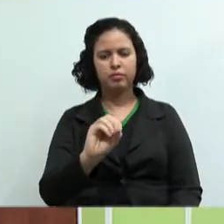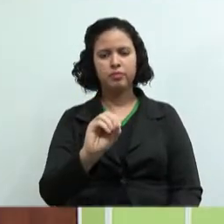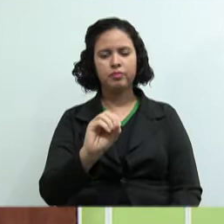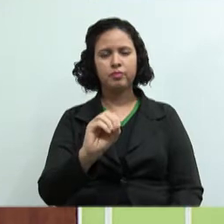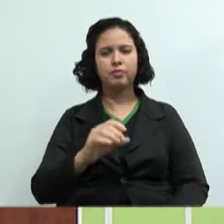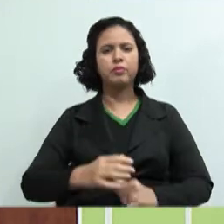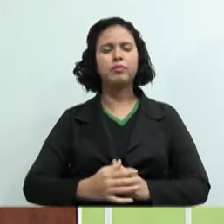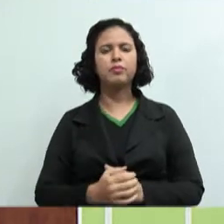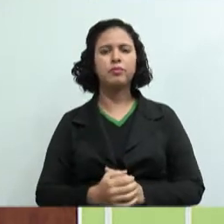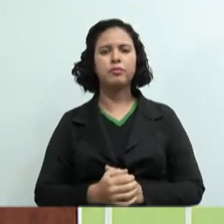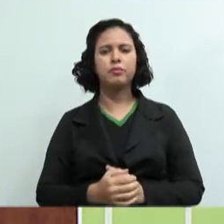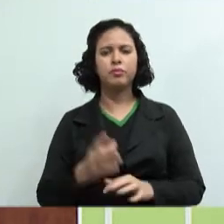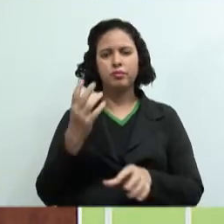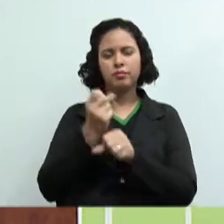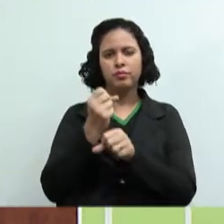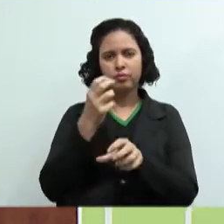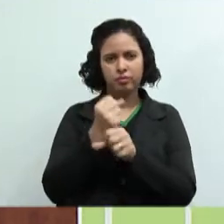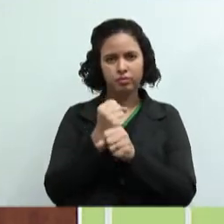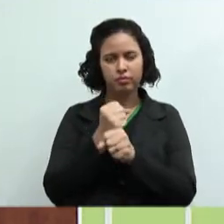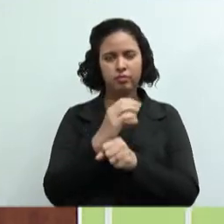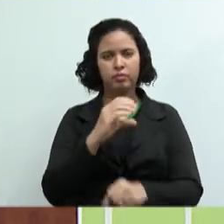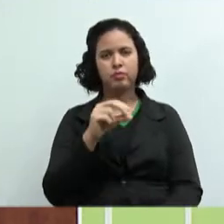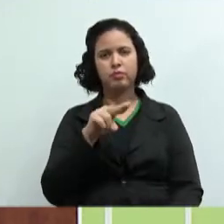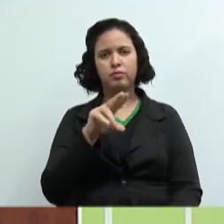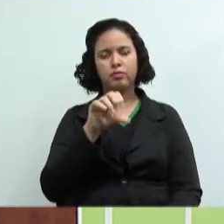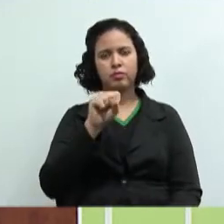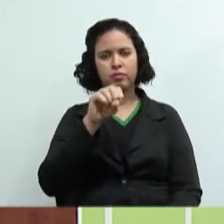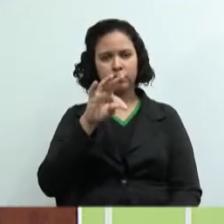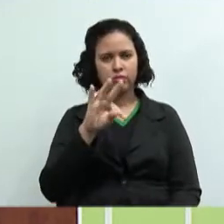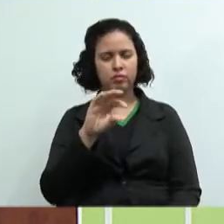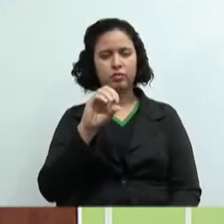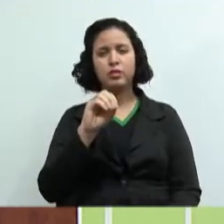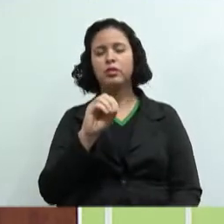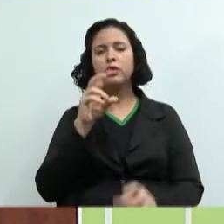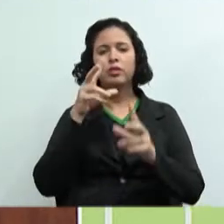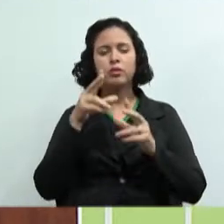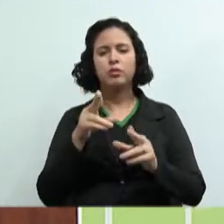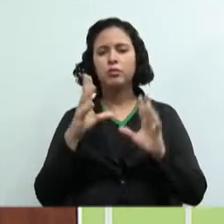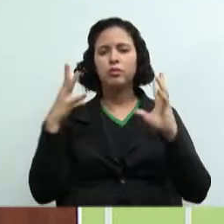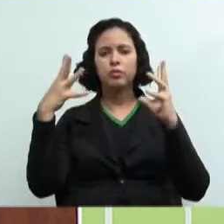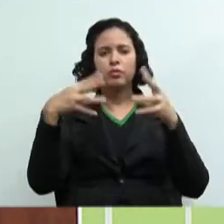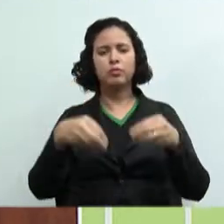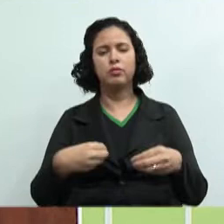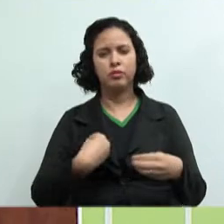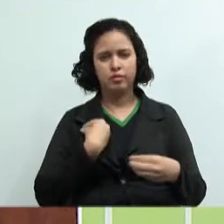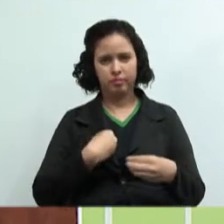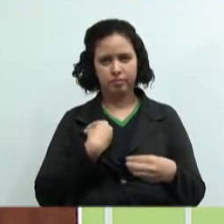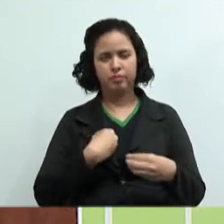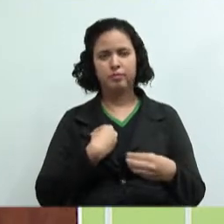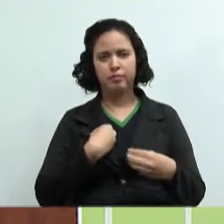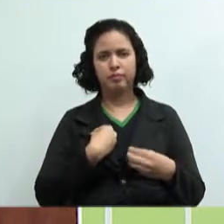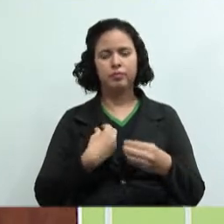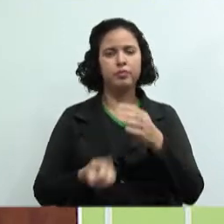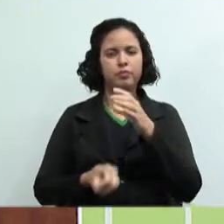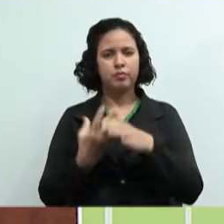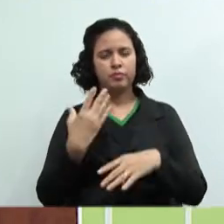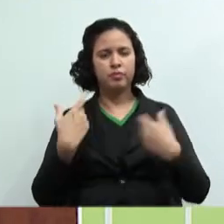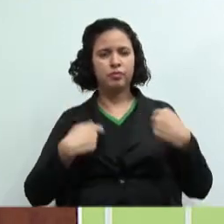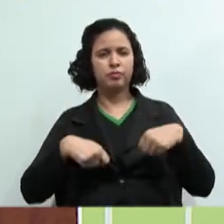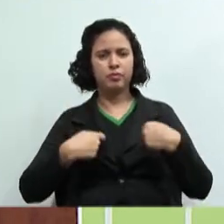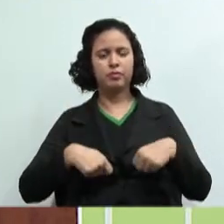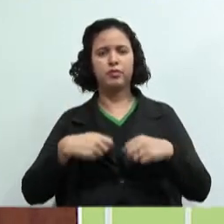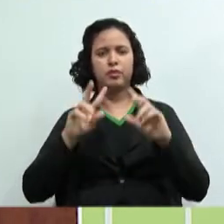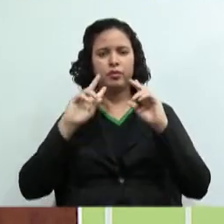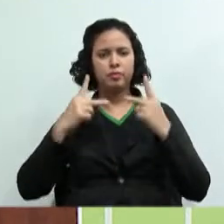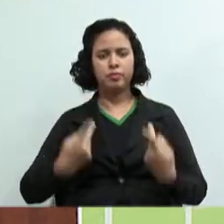A contabilidade de custo, como tudo na vida, surgiu da necessidade humana. Então nós temos lá,